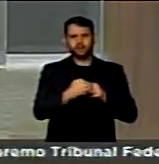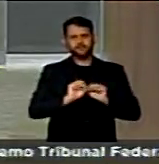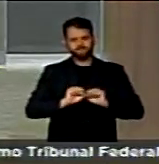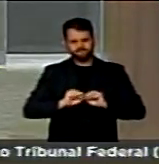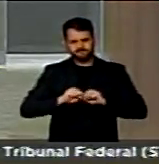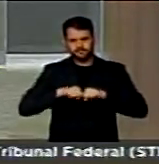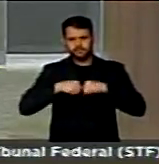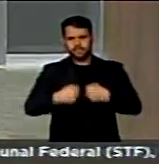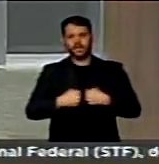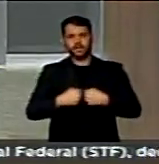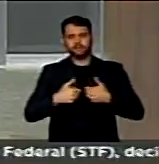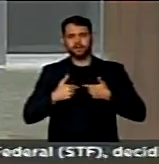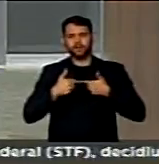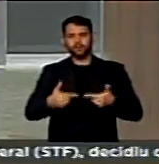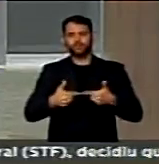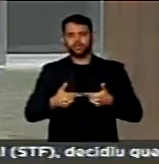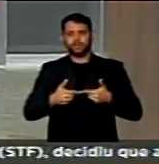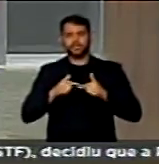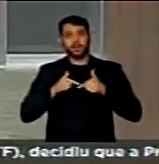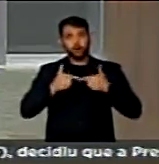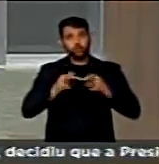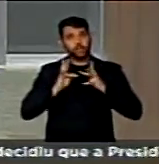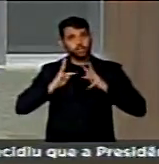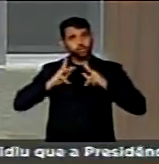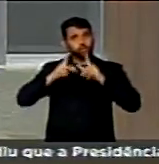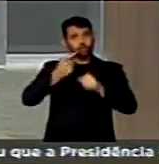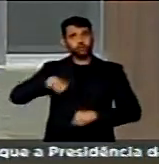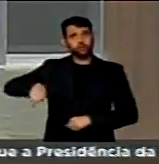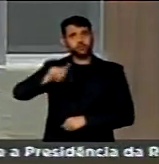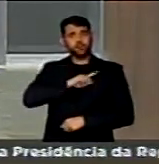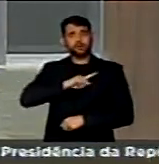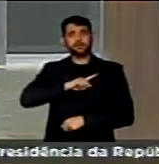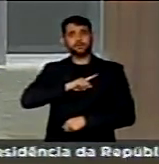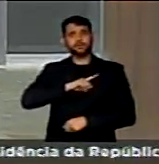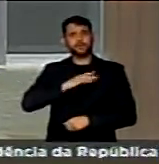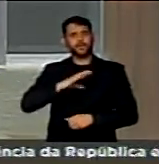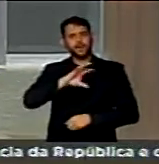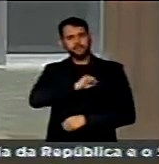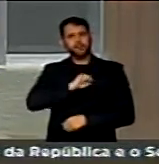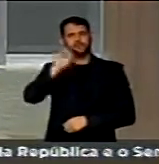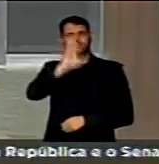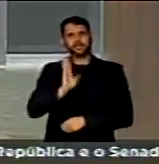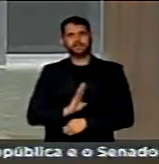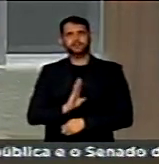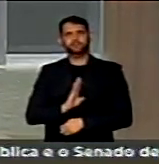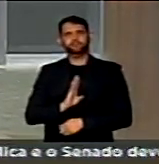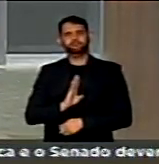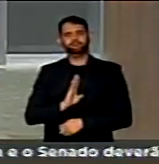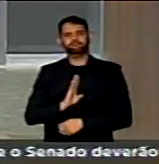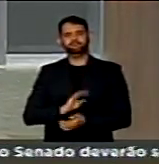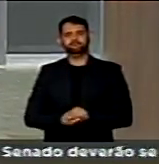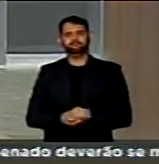empenharam nessa luta. Essa luta é de todos nós, de todos nós que amamos o nosso Brasil. Muito obrigado.